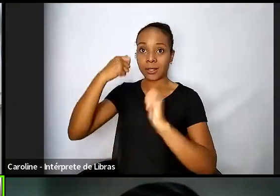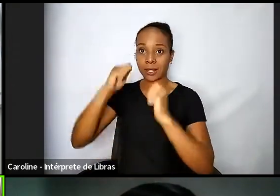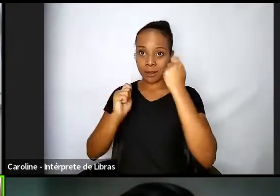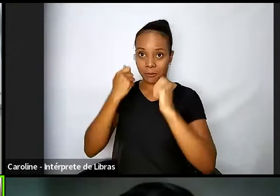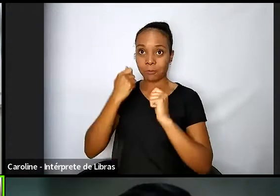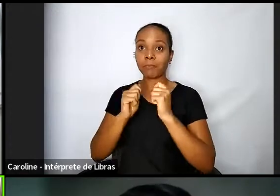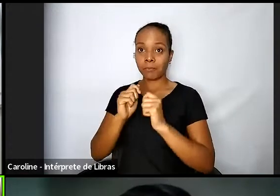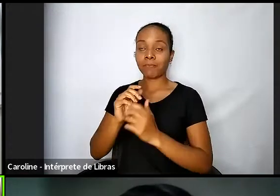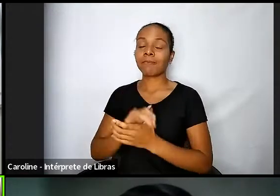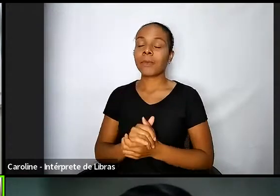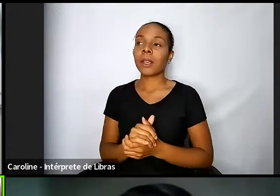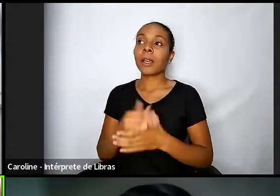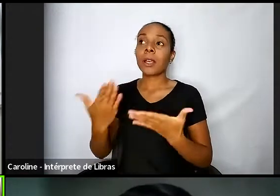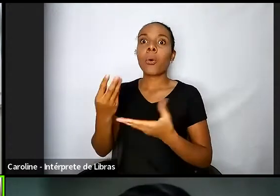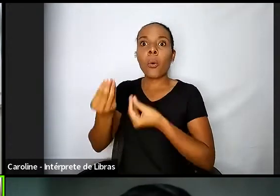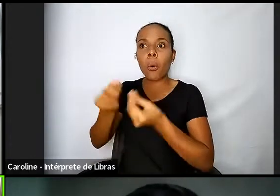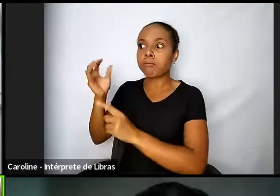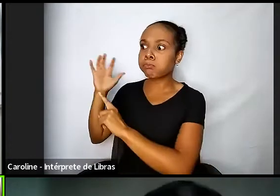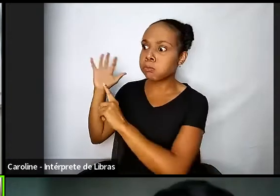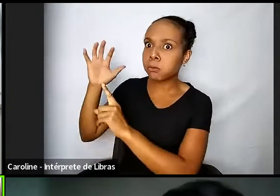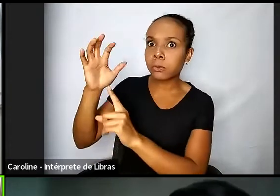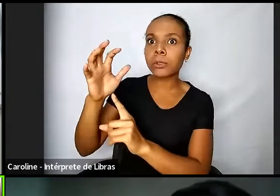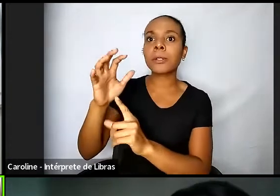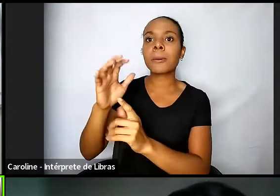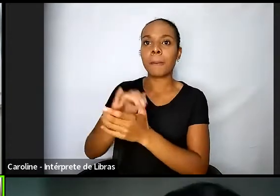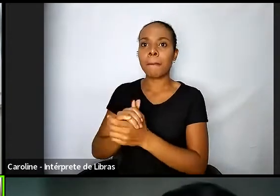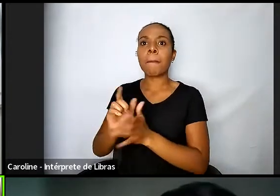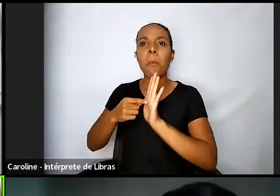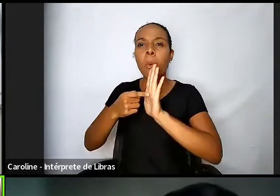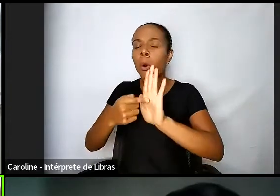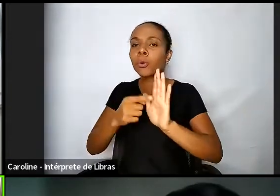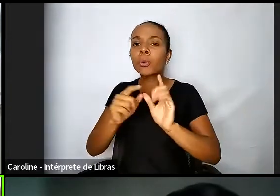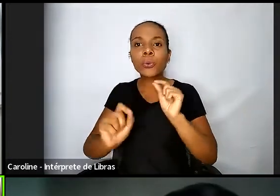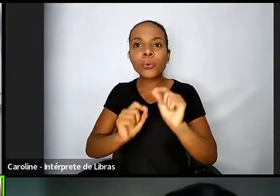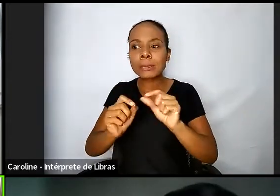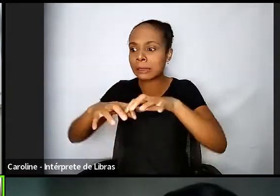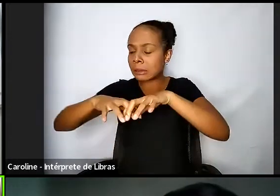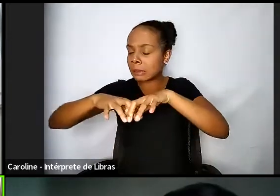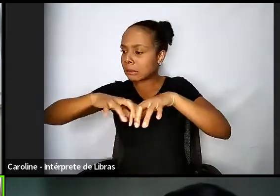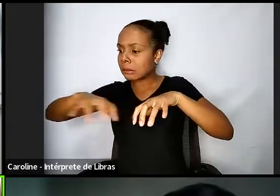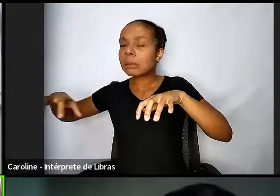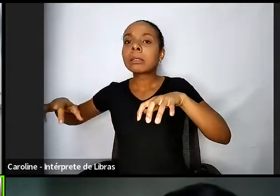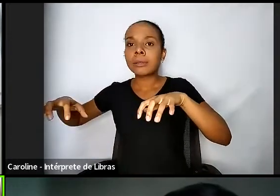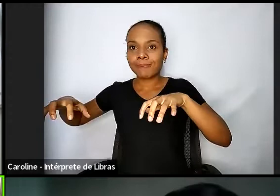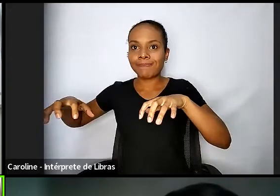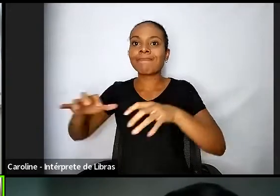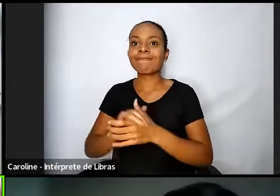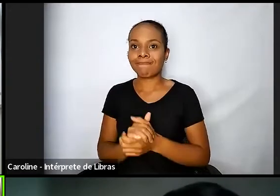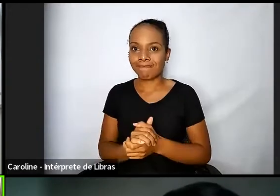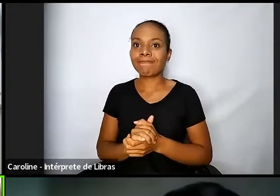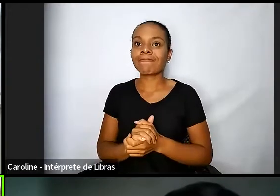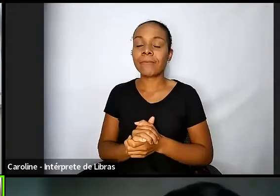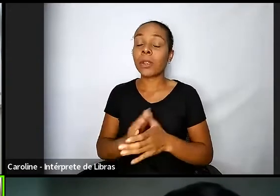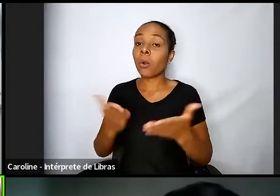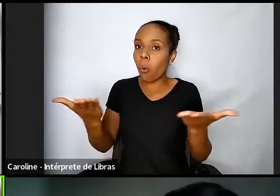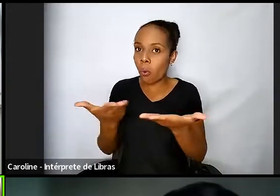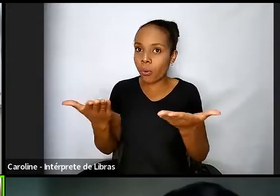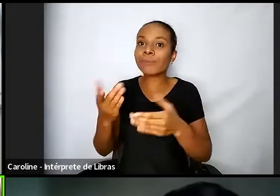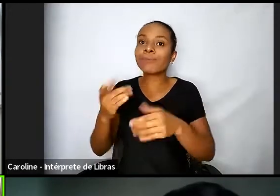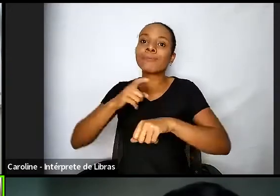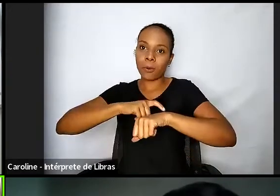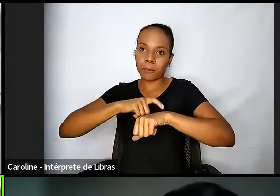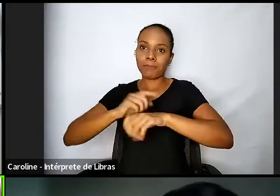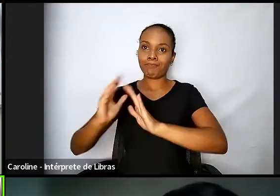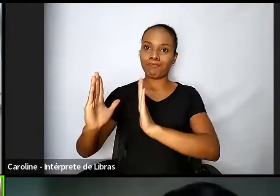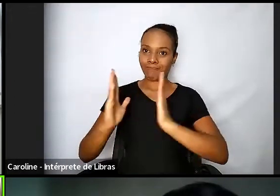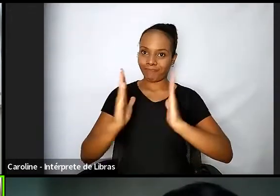ela traz fortemente a exclusão e hoje nós estamos vivendo esse momento né e o